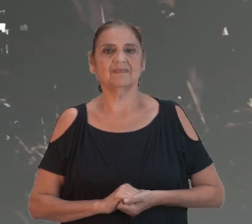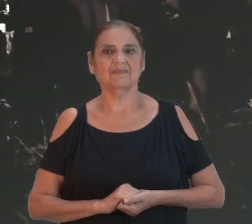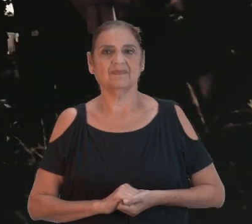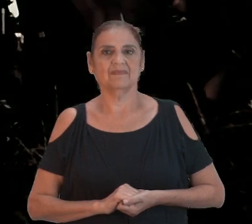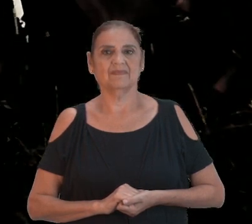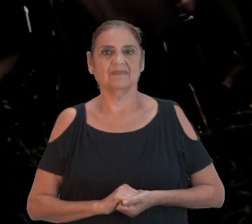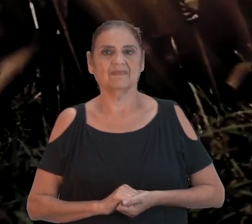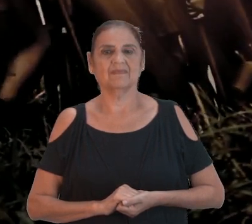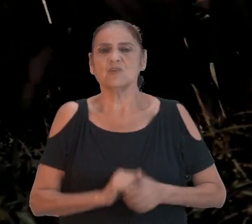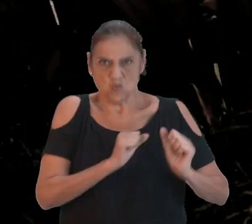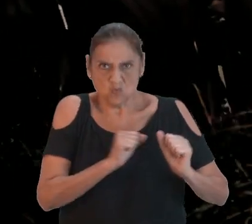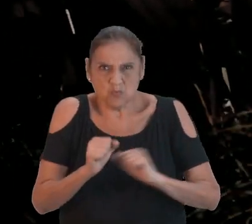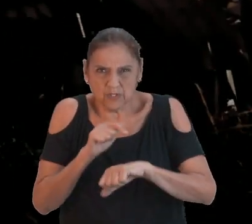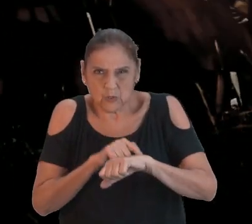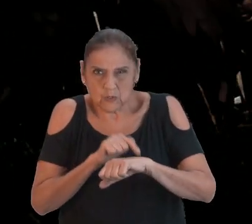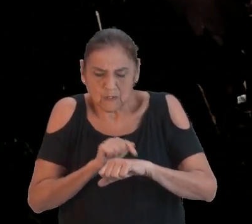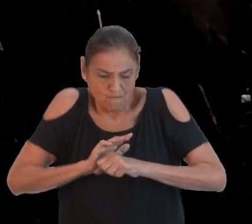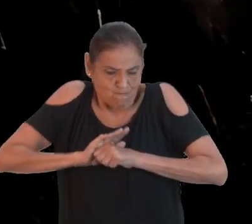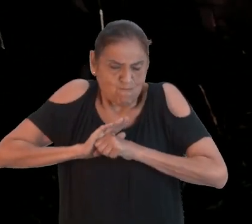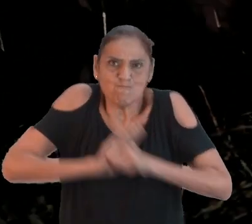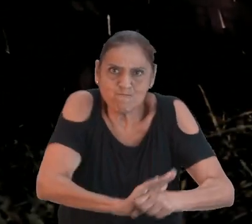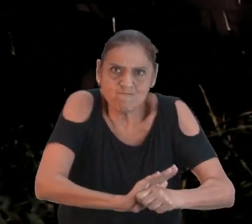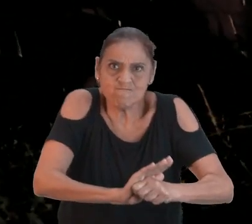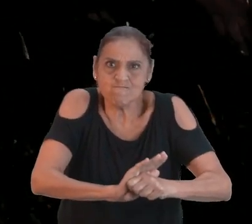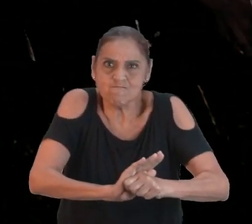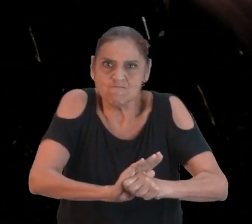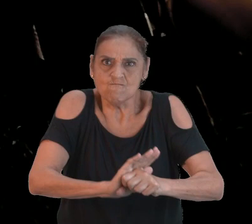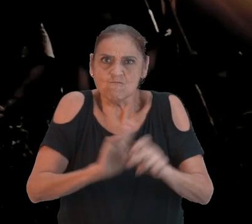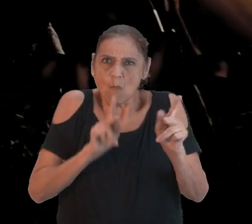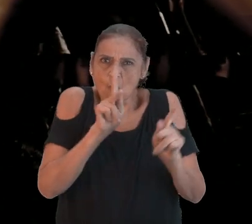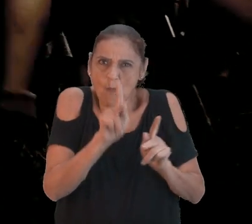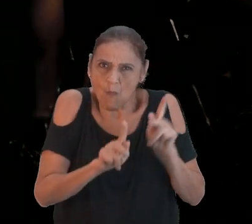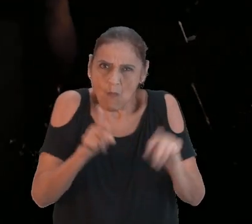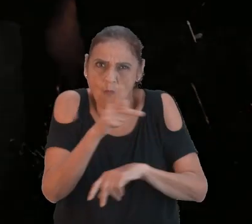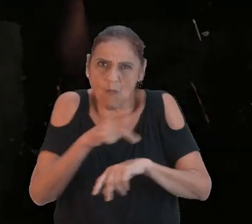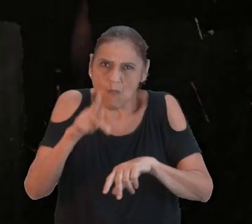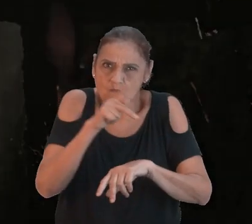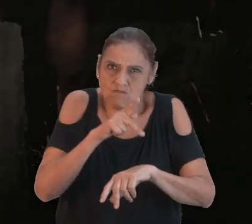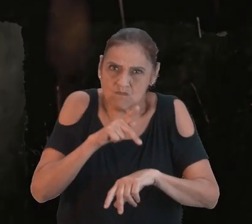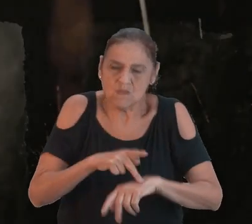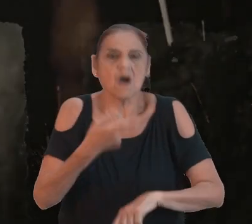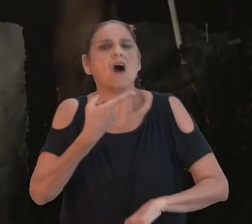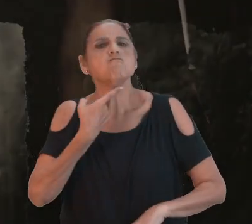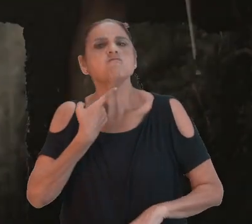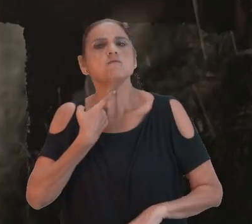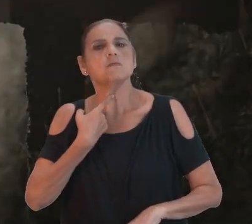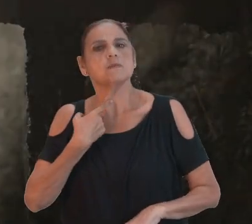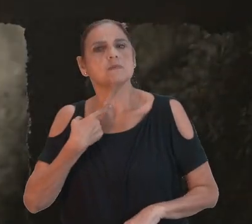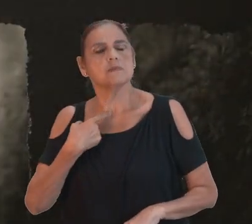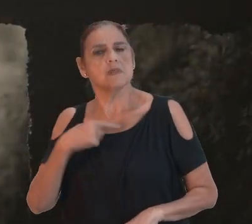O poder temporal submetia povos e nações ao talante das suas